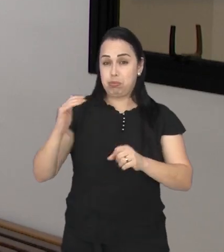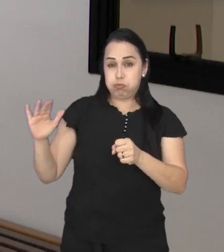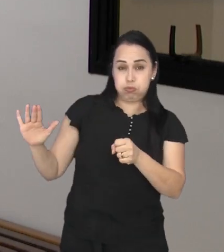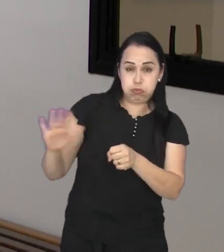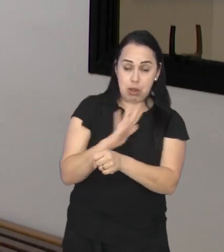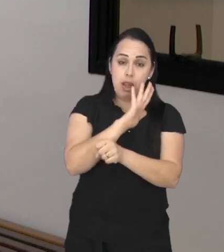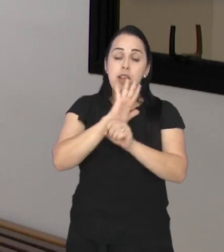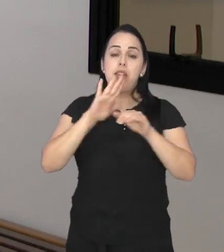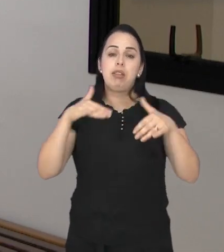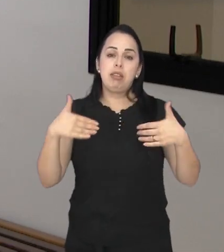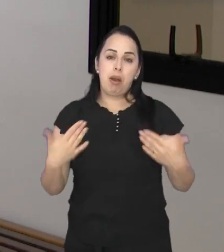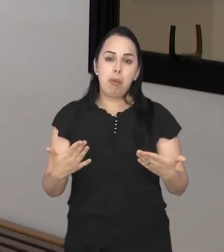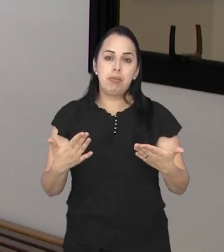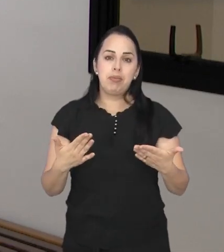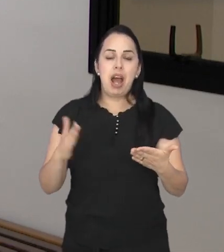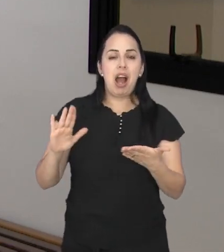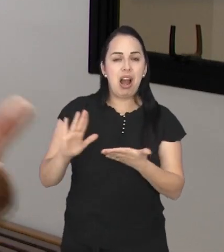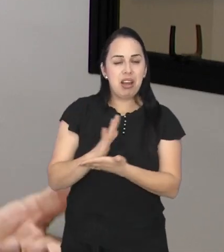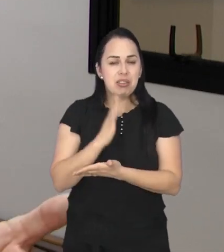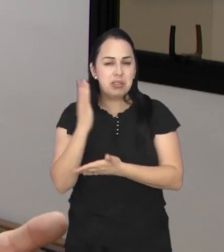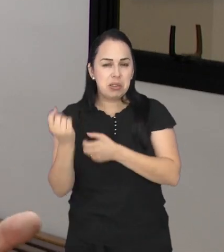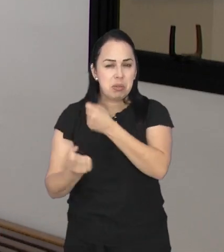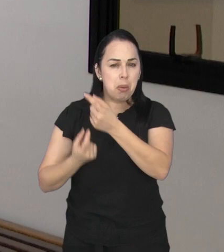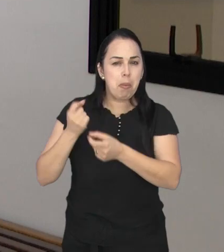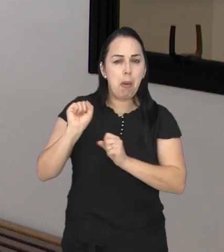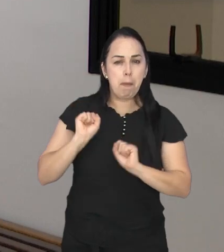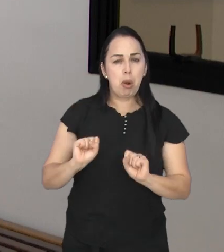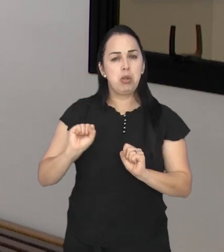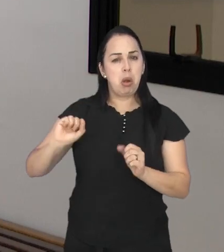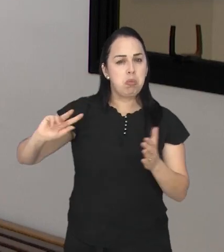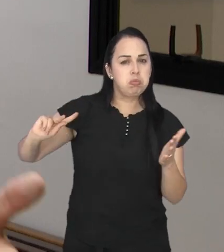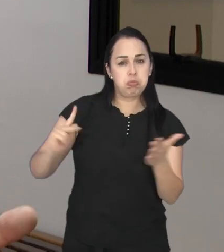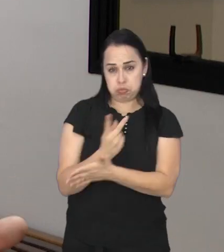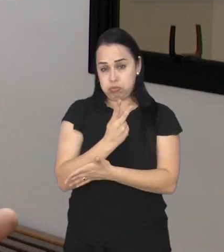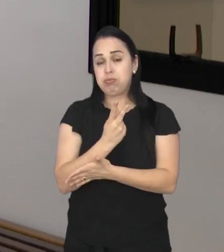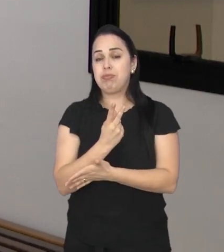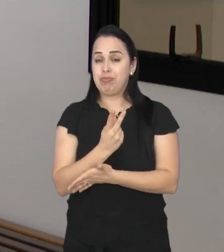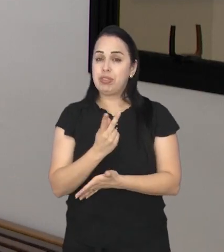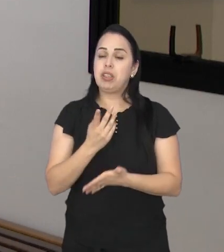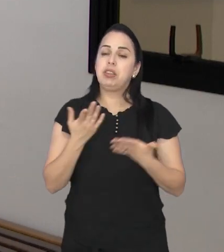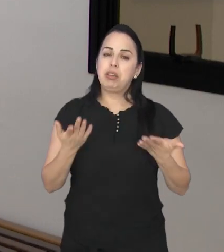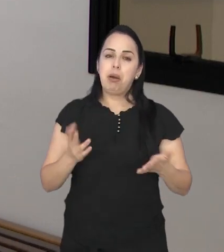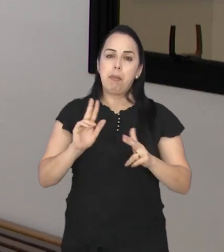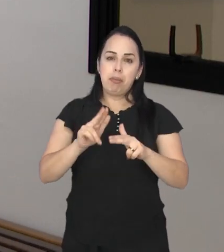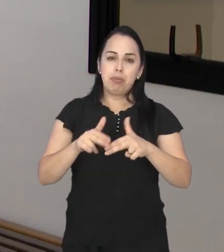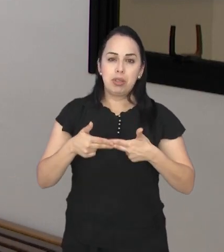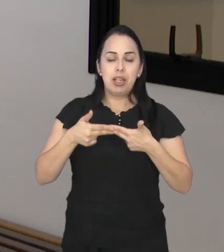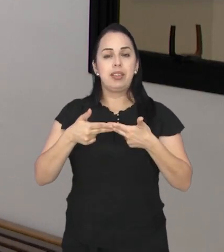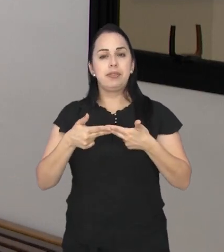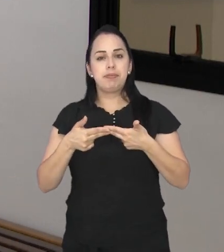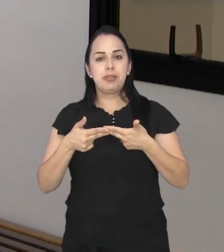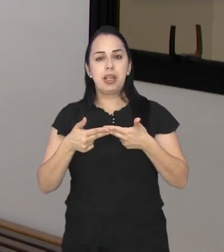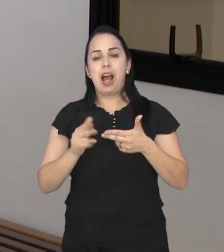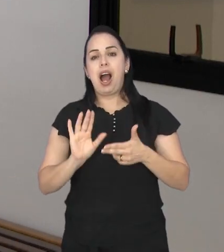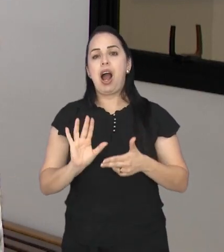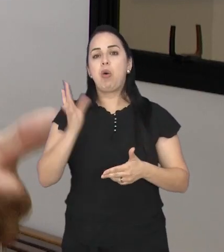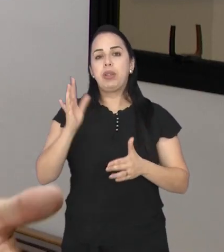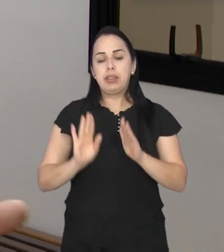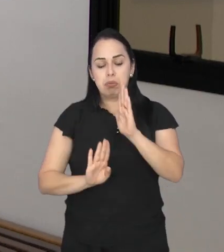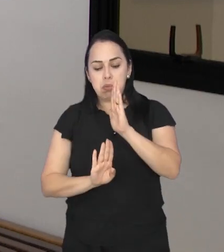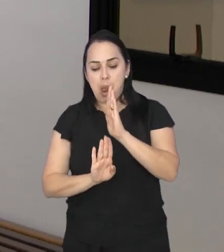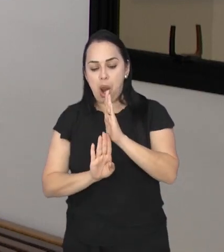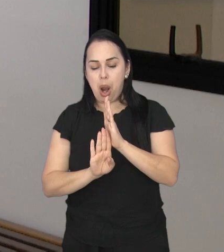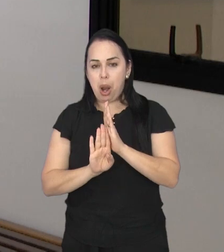quantidade de pessoas que vão lá. E, por algumas vezes, pode ocorrer alguma incidência. Então, isso tem tido algum